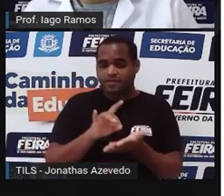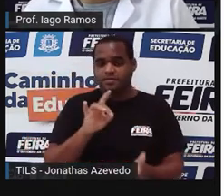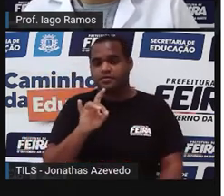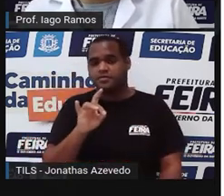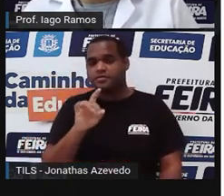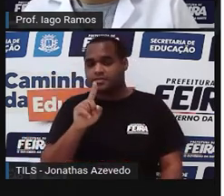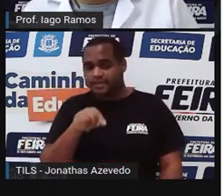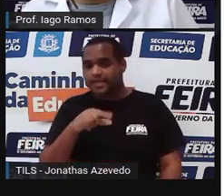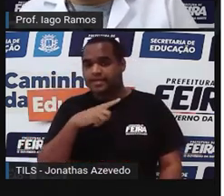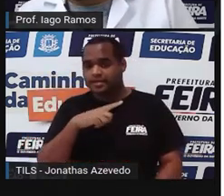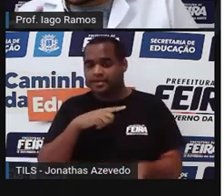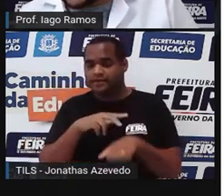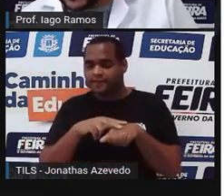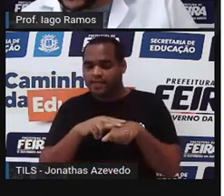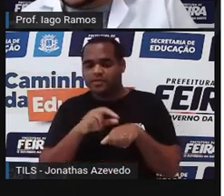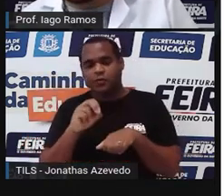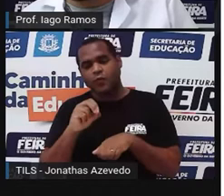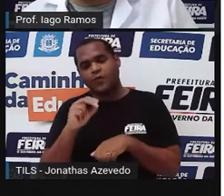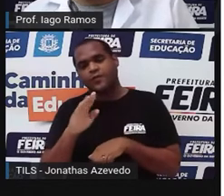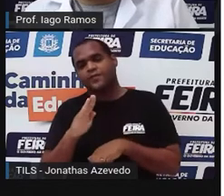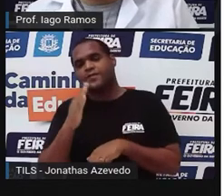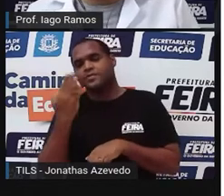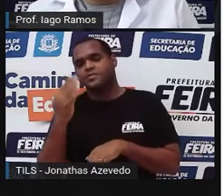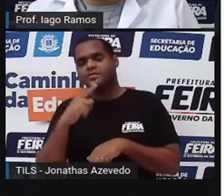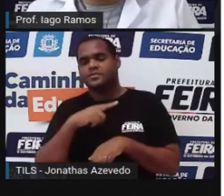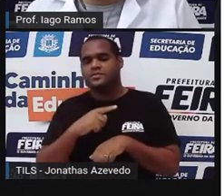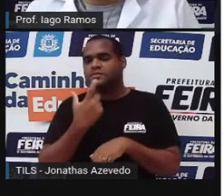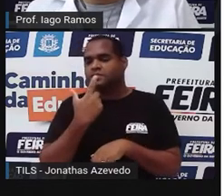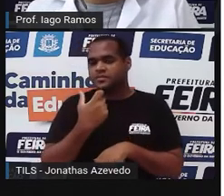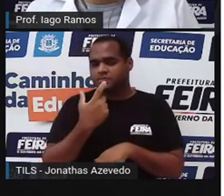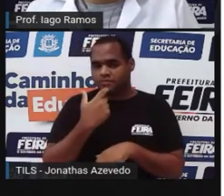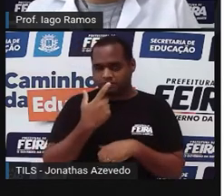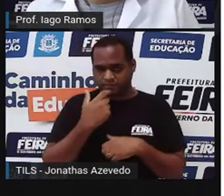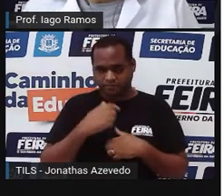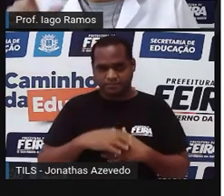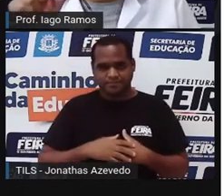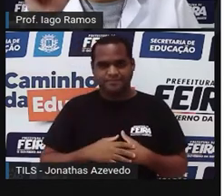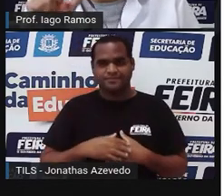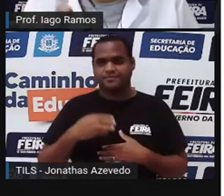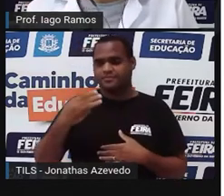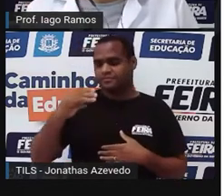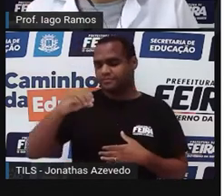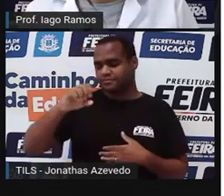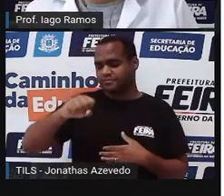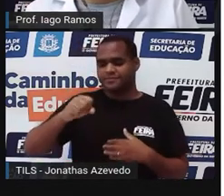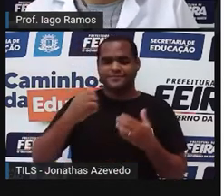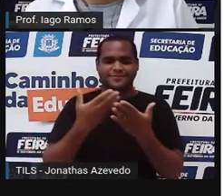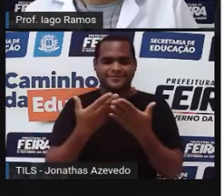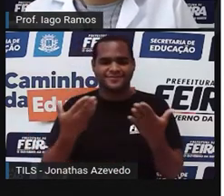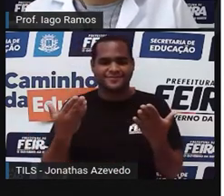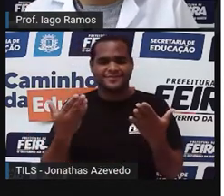o botãozinho verde? Ou isso é falso o botãozinho vermelho? Eu vou te dar 30 segundos.